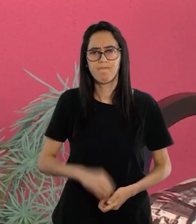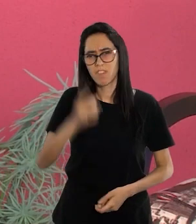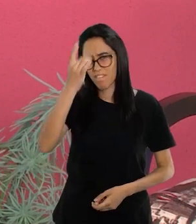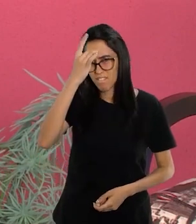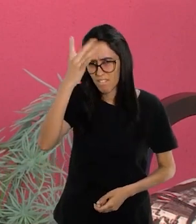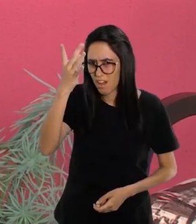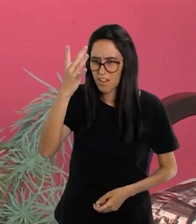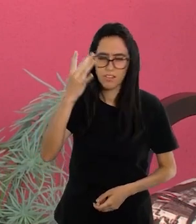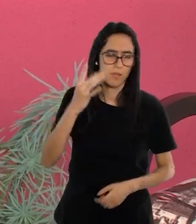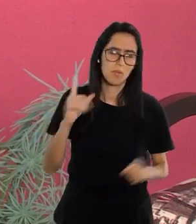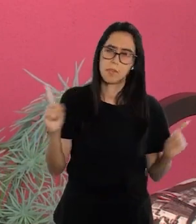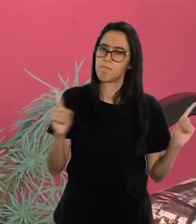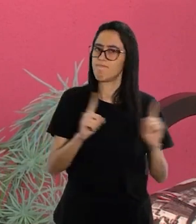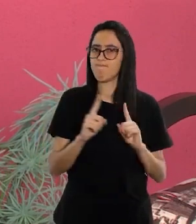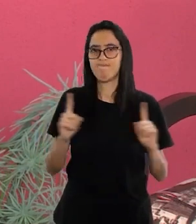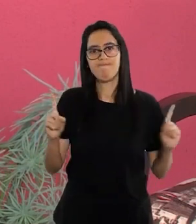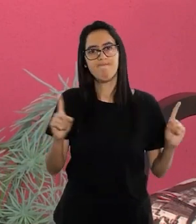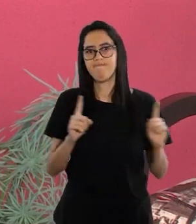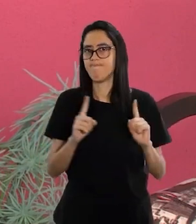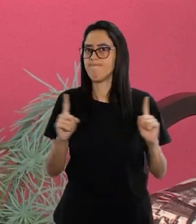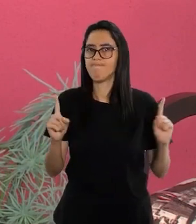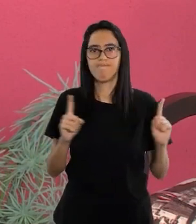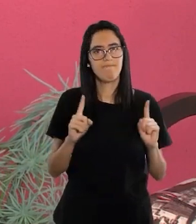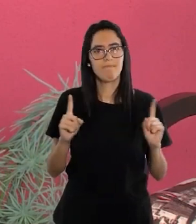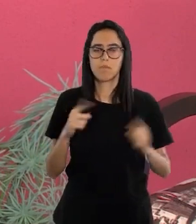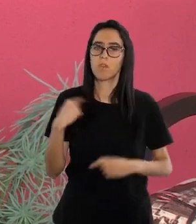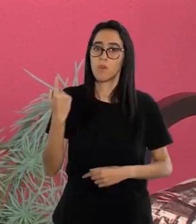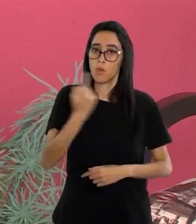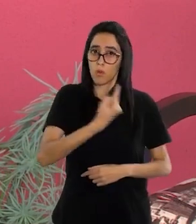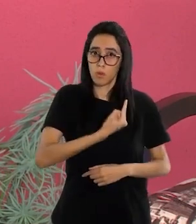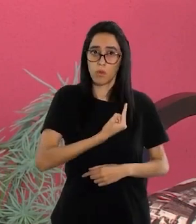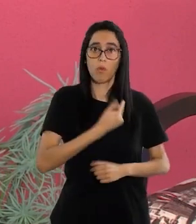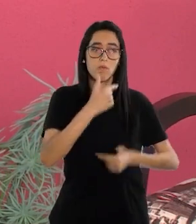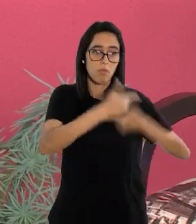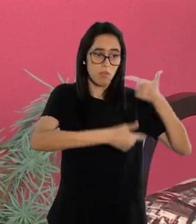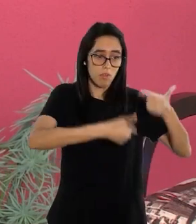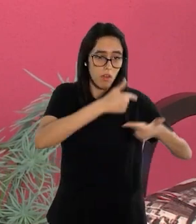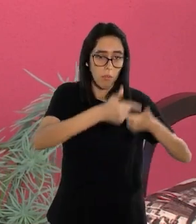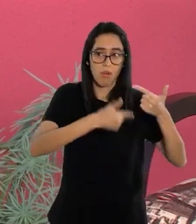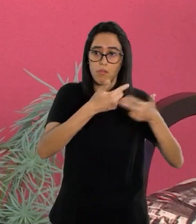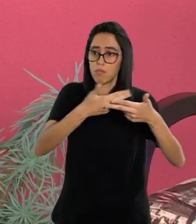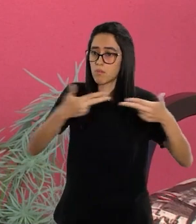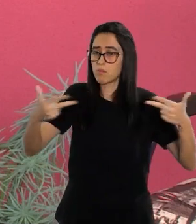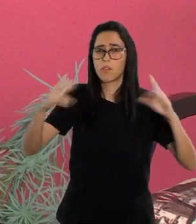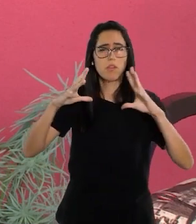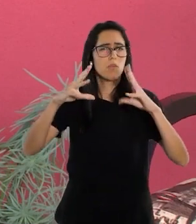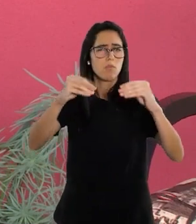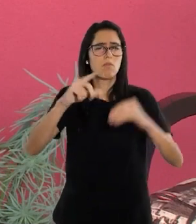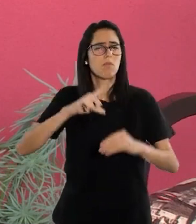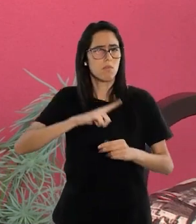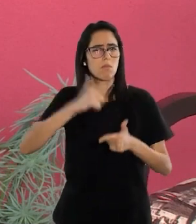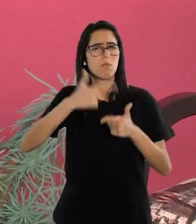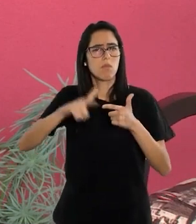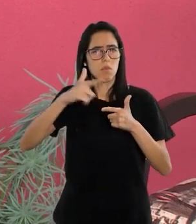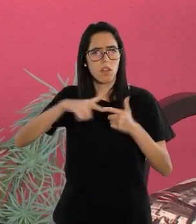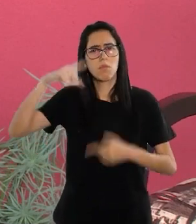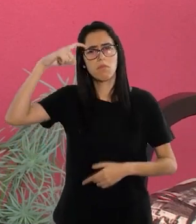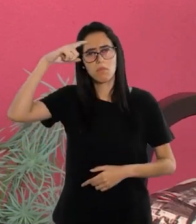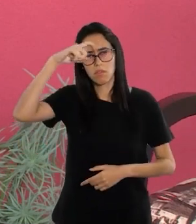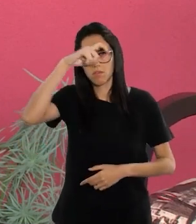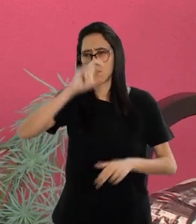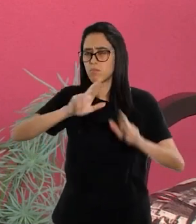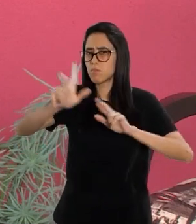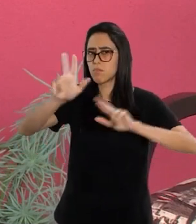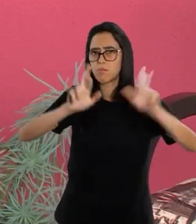Ninguém falou que é fácil. A gente tem o trabalho, tem tudo. Todo mundo tem suas dificuldades.